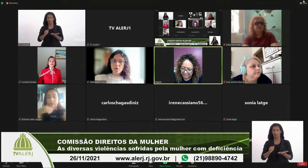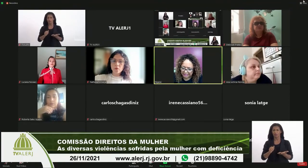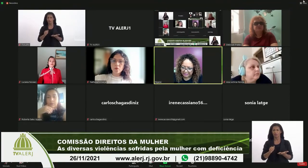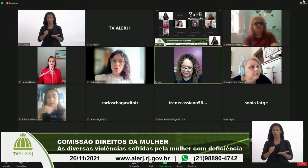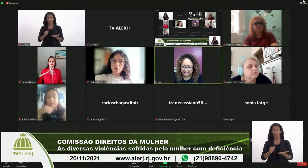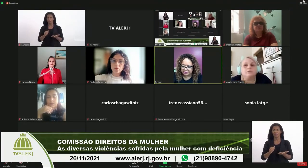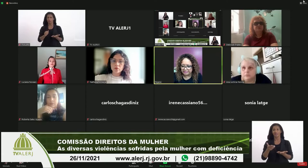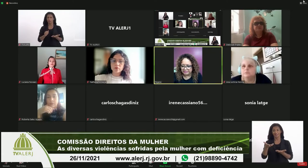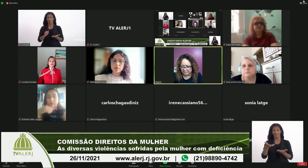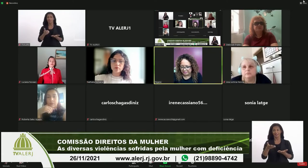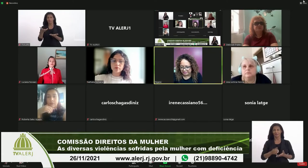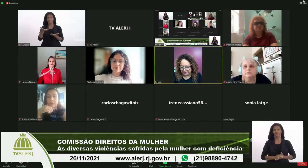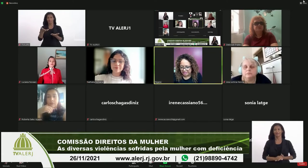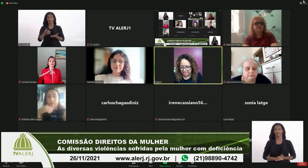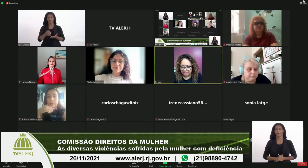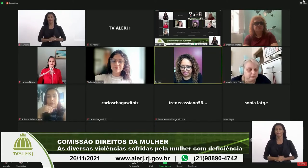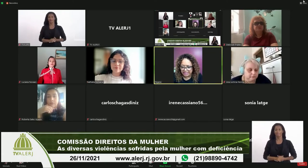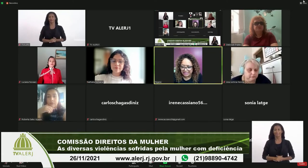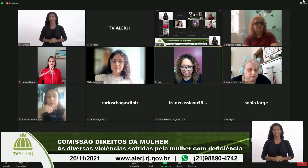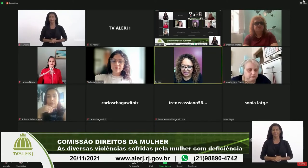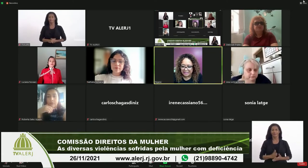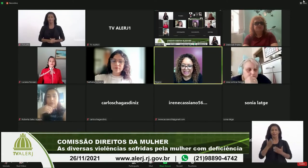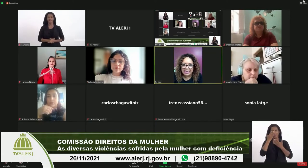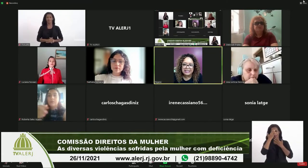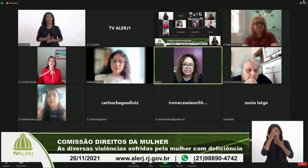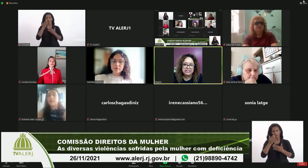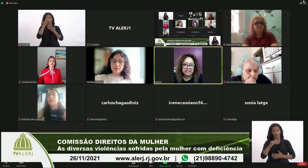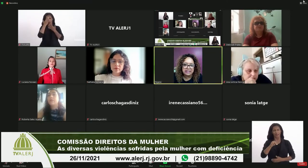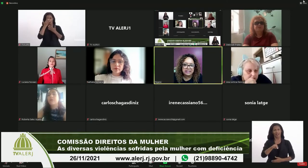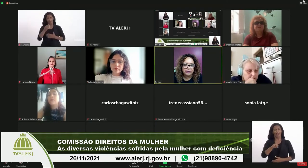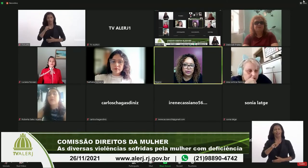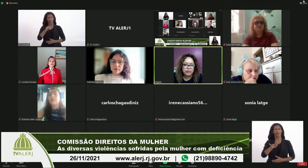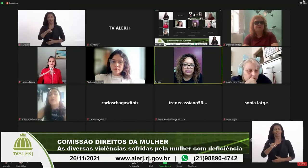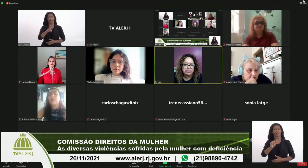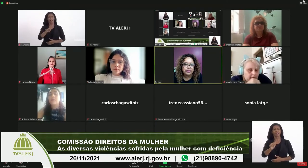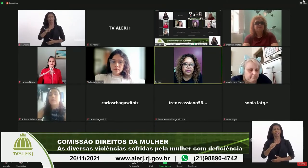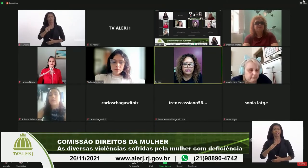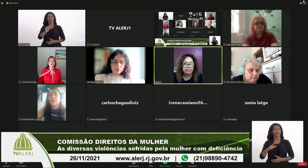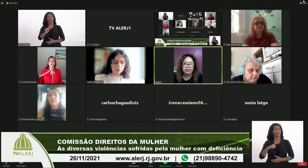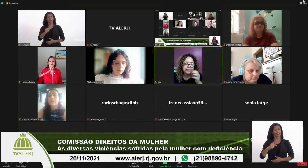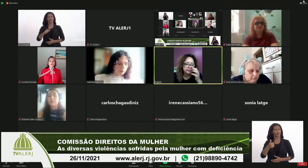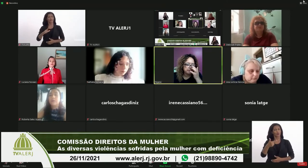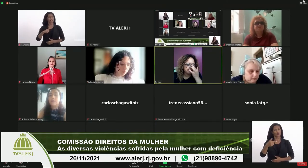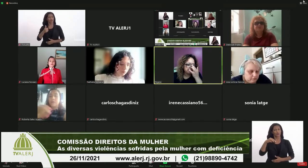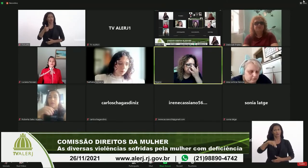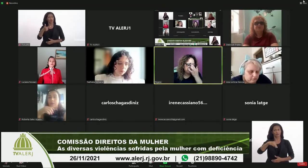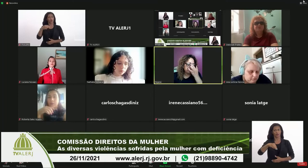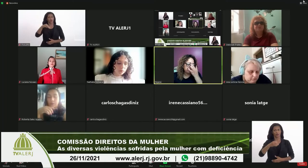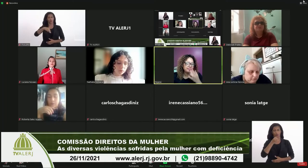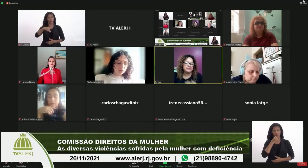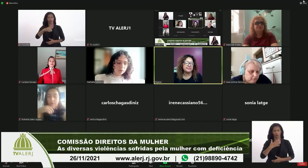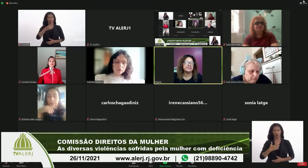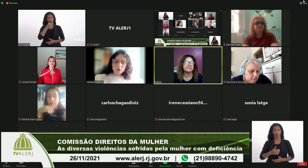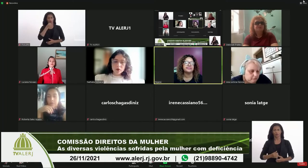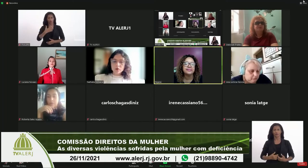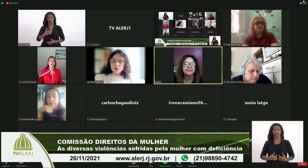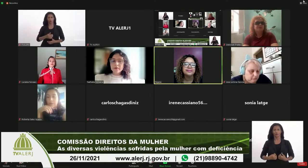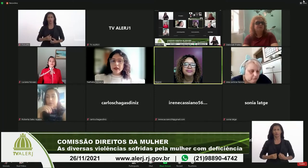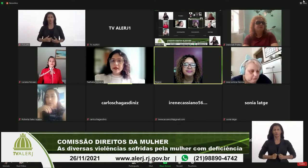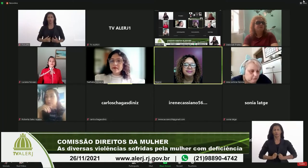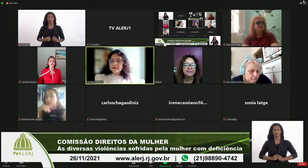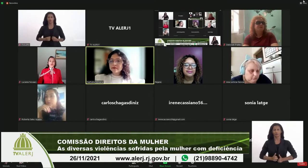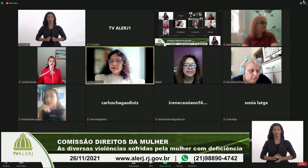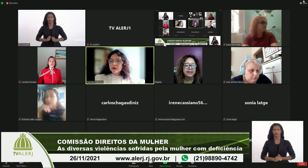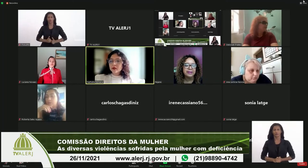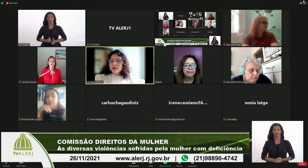Natália obrigado Natália você tem então 12 minutos tá bom tudo